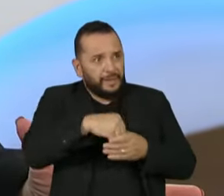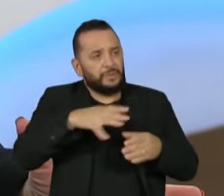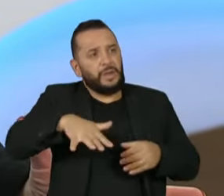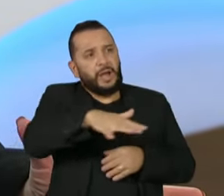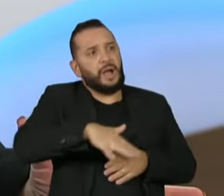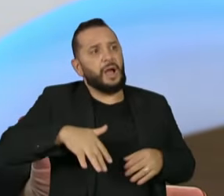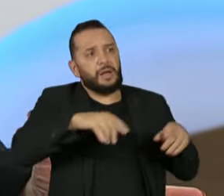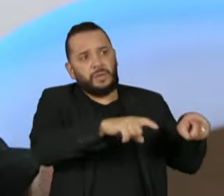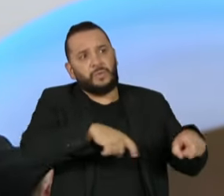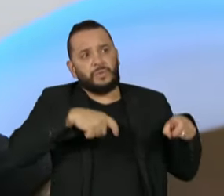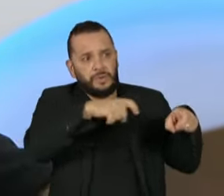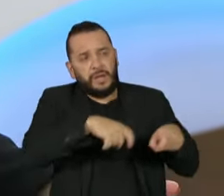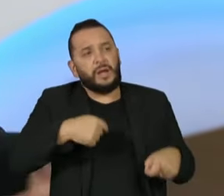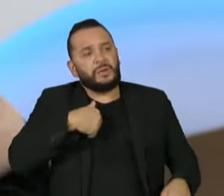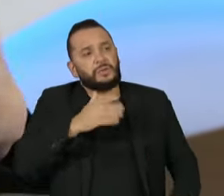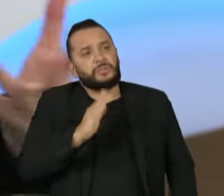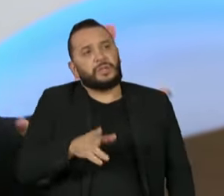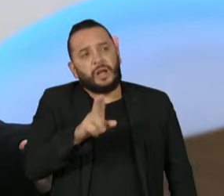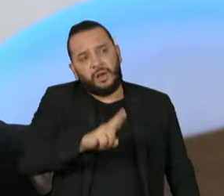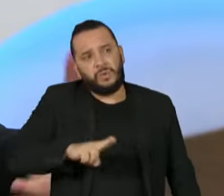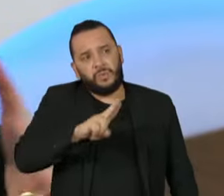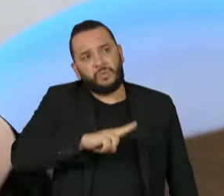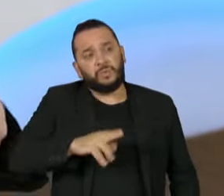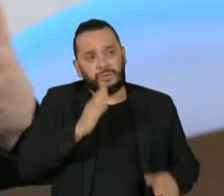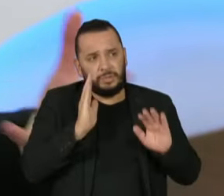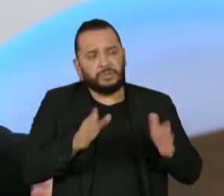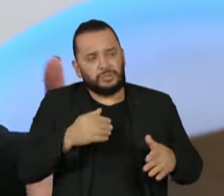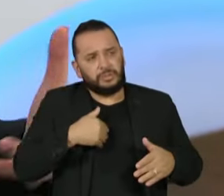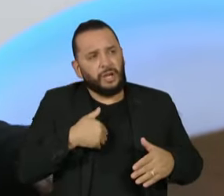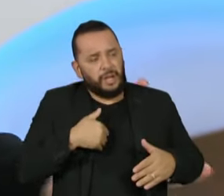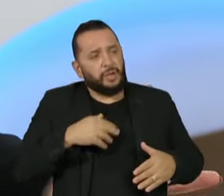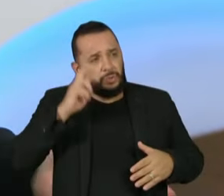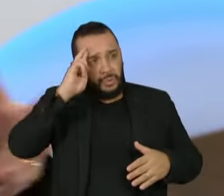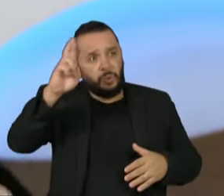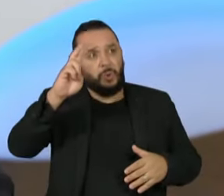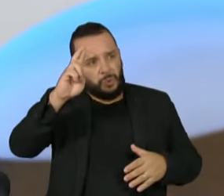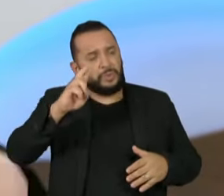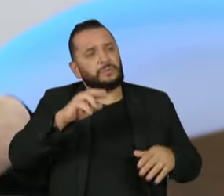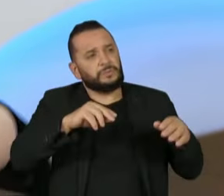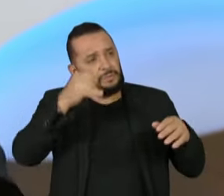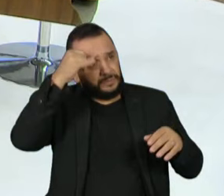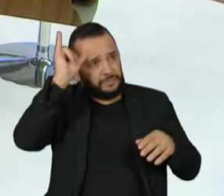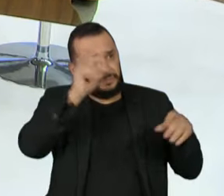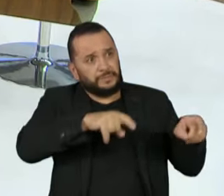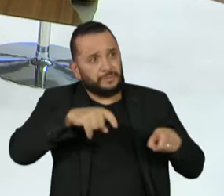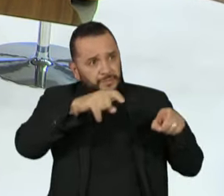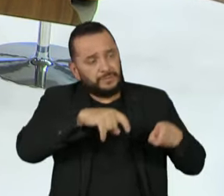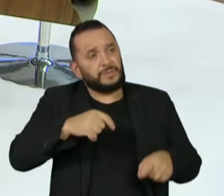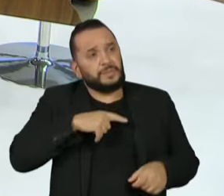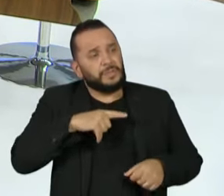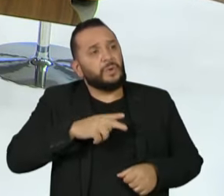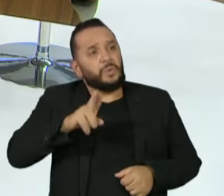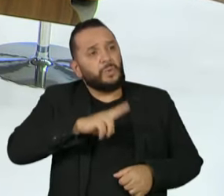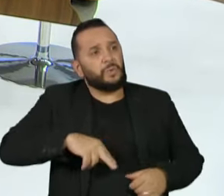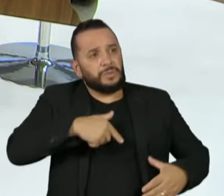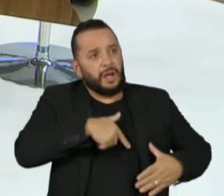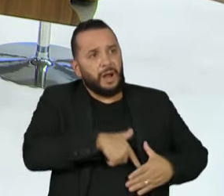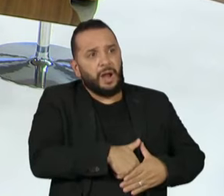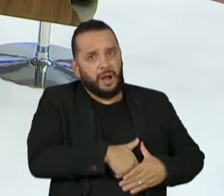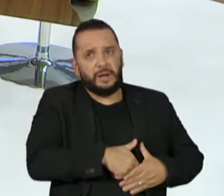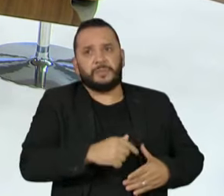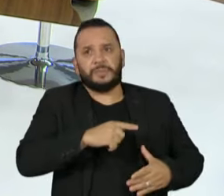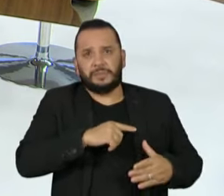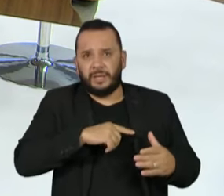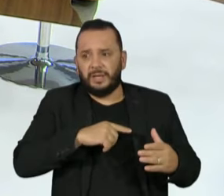rural, das fazendas, os peões, os proprietários e aqueles que trabalham, eles já colocam até para uma questão de segurança, uma